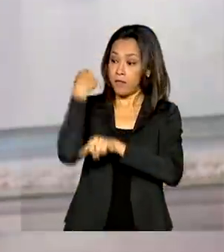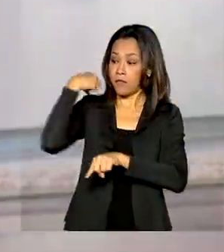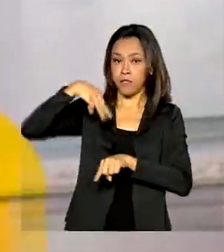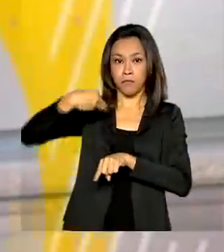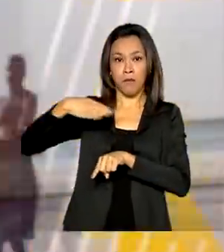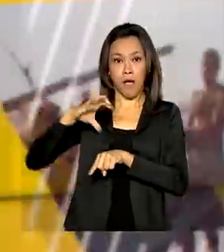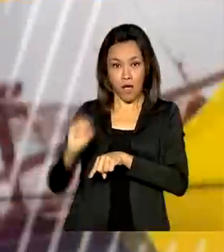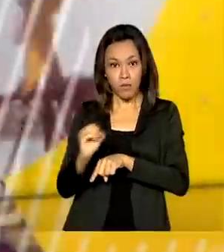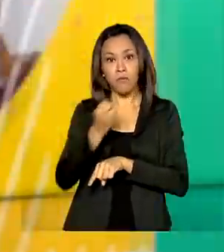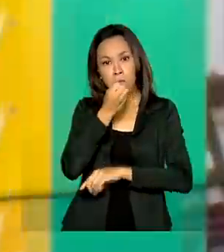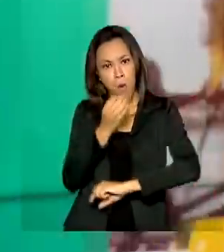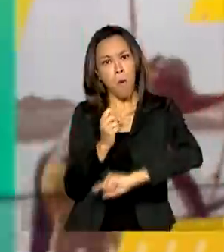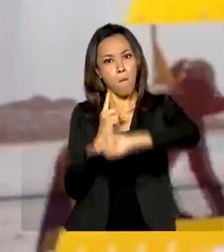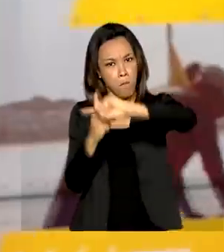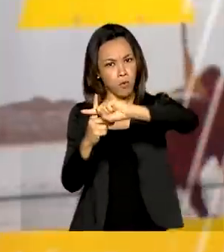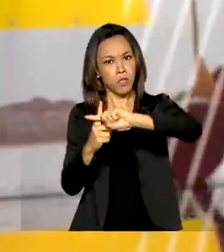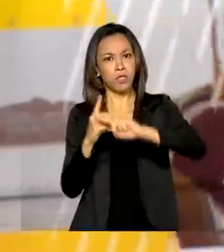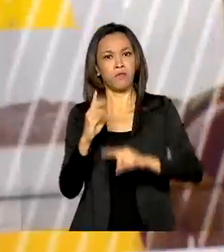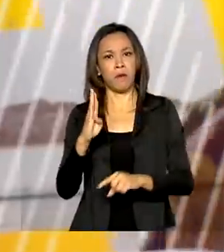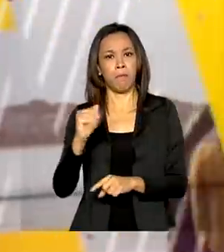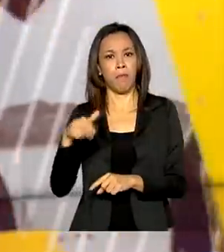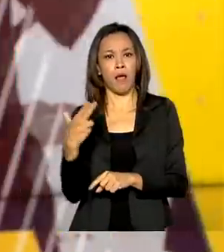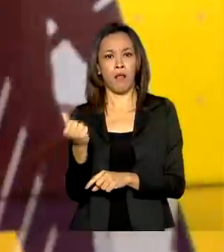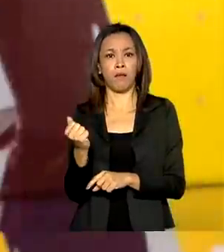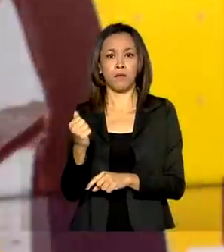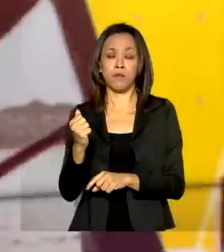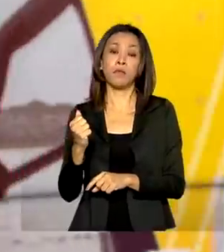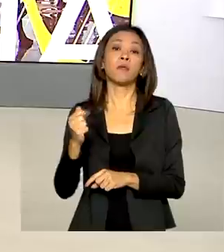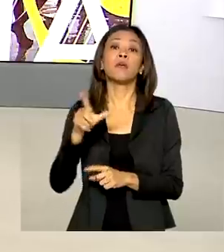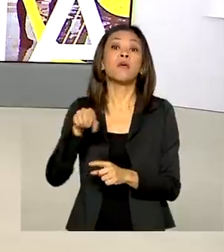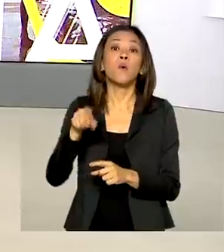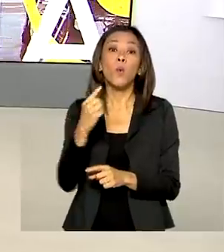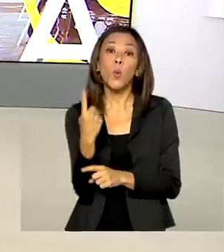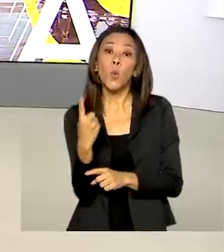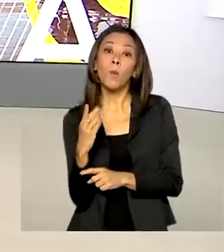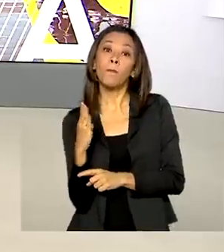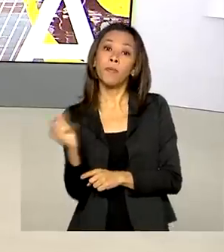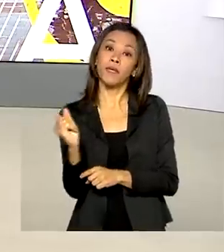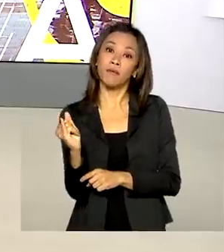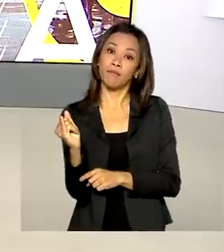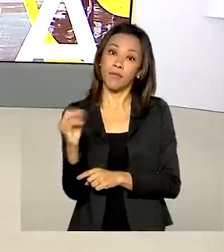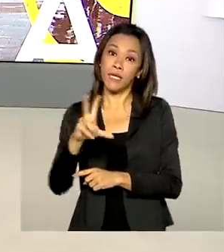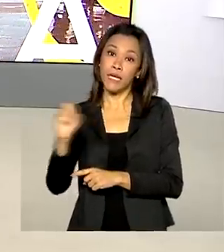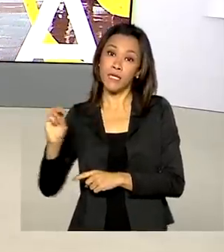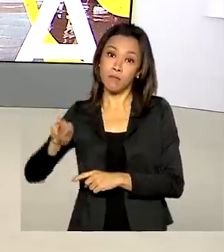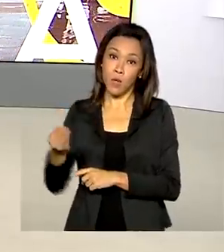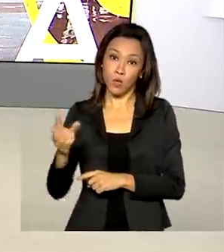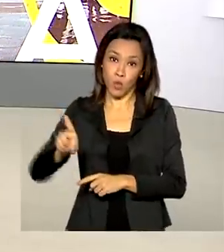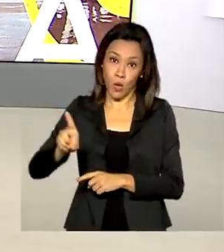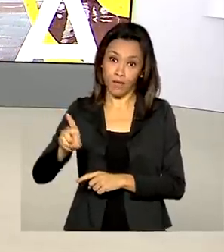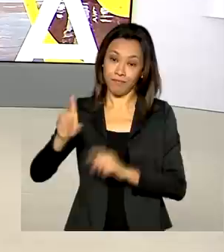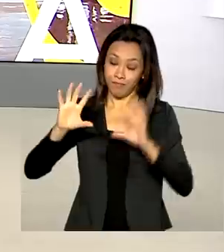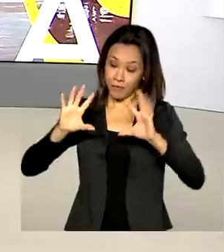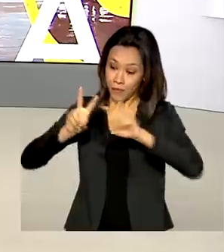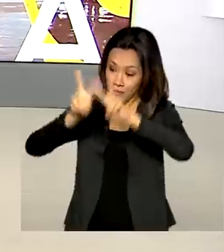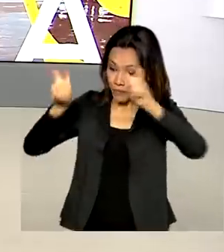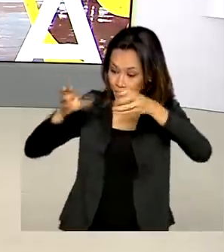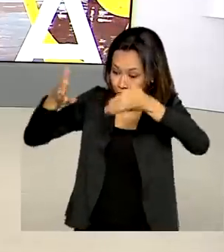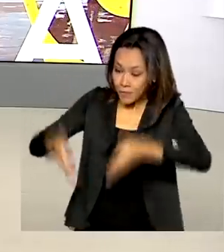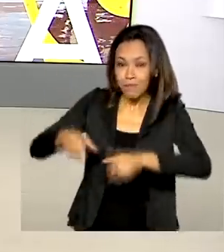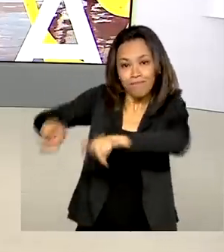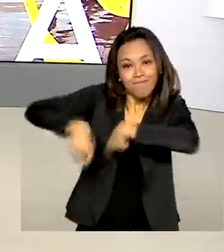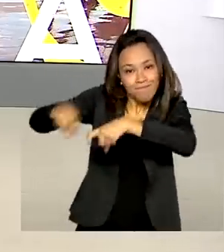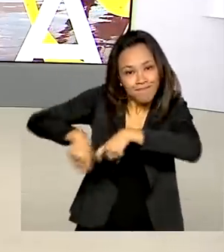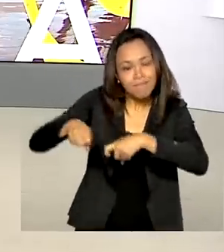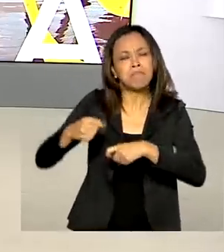registrou saldo positivo de quase 1 bilhão e meio de dólares. Mais uma vez, o destaque foi a agropecuária, com participação de